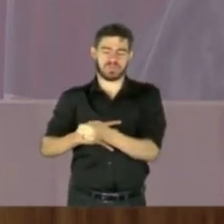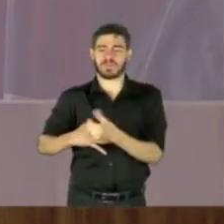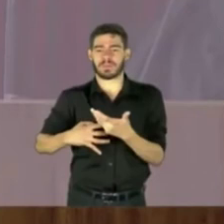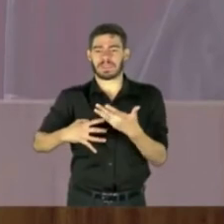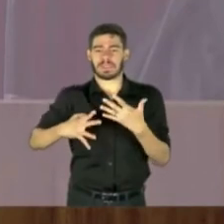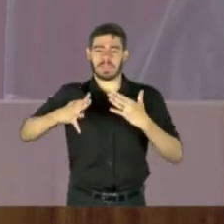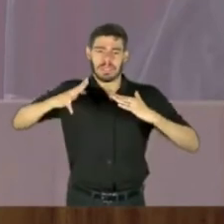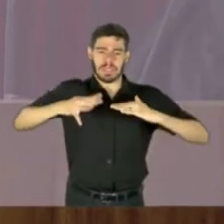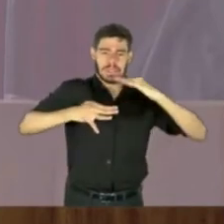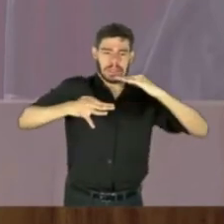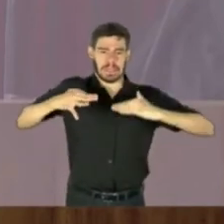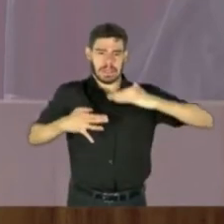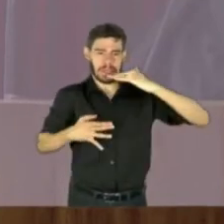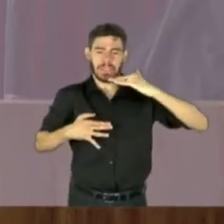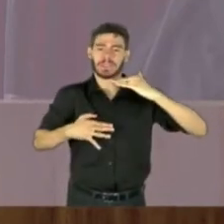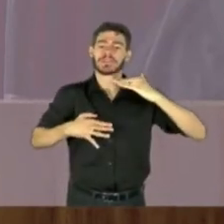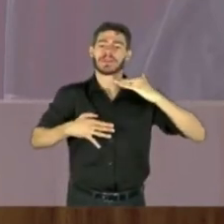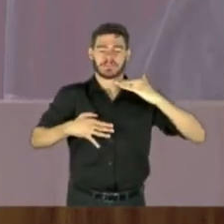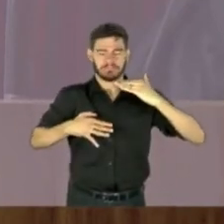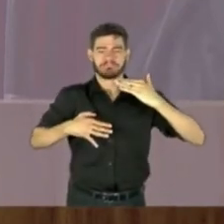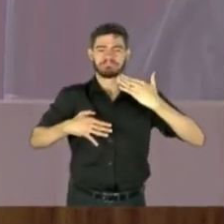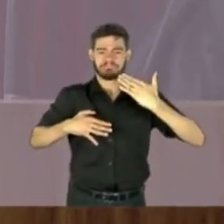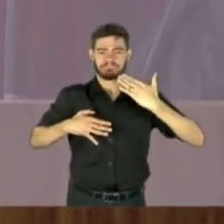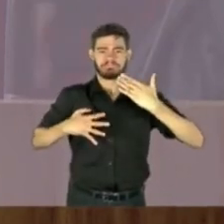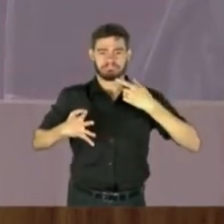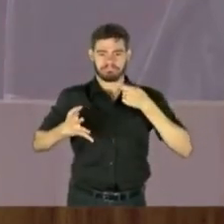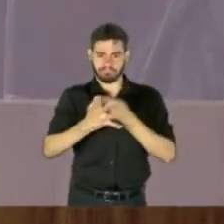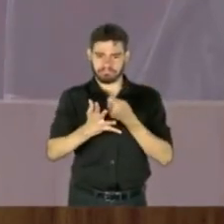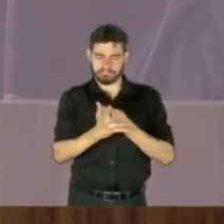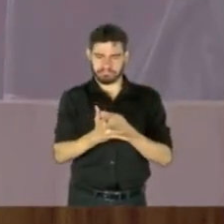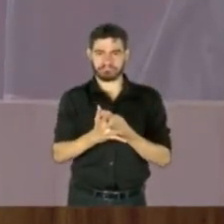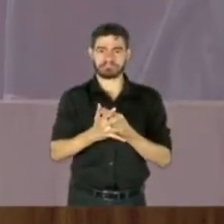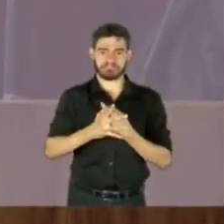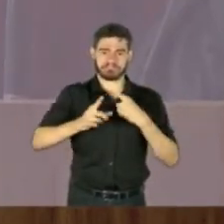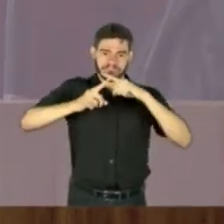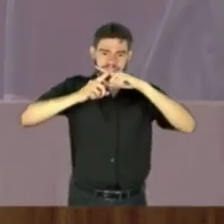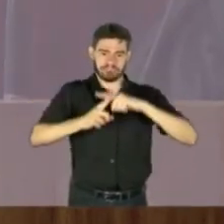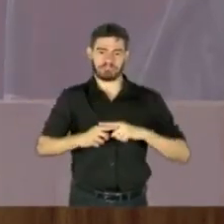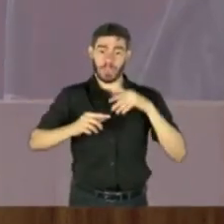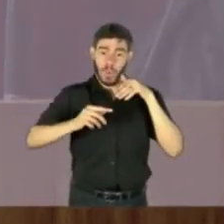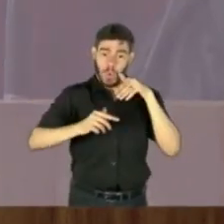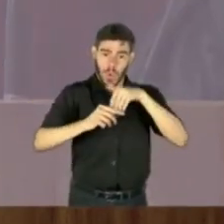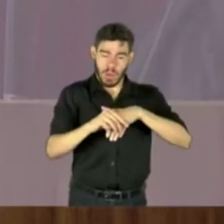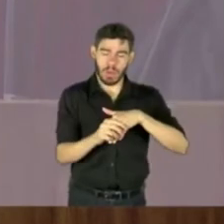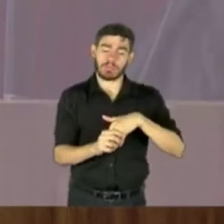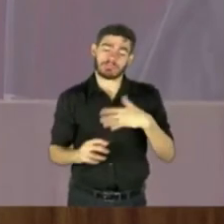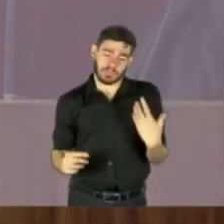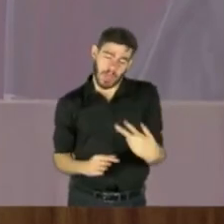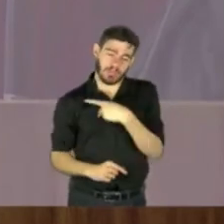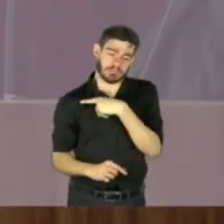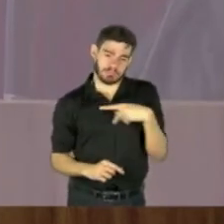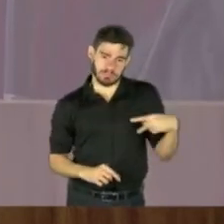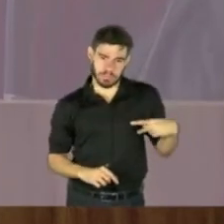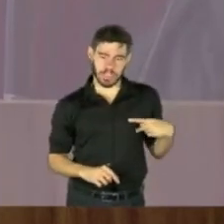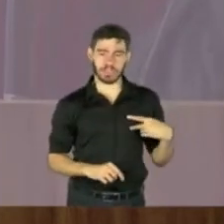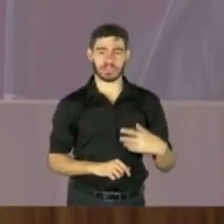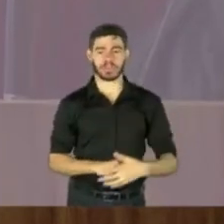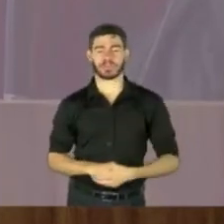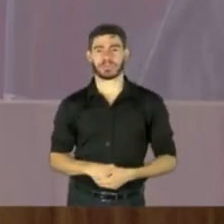desequilibrar as eleições. Então, presidente, com essas